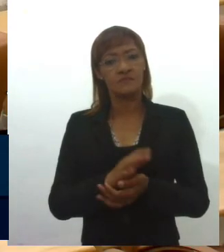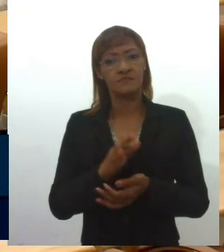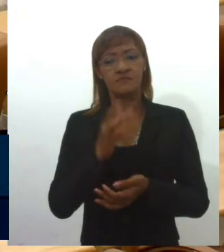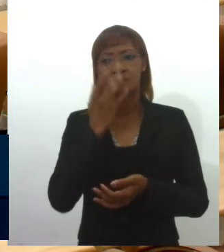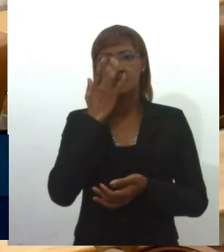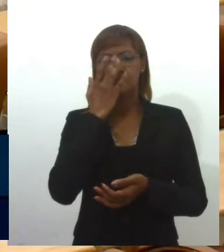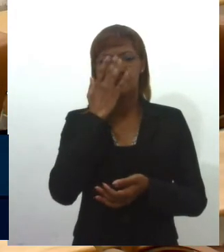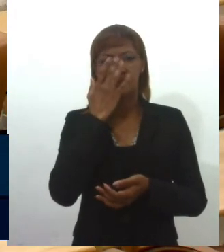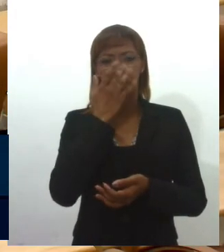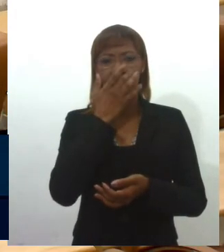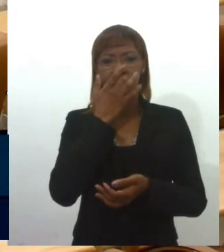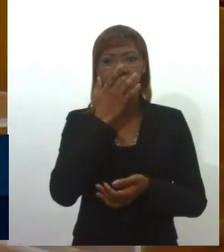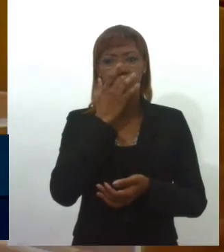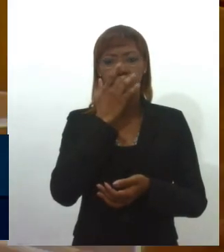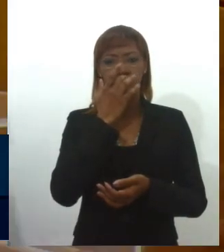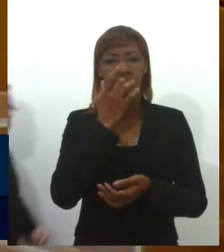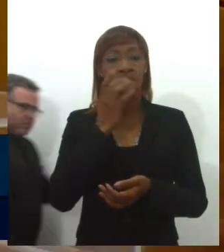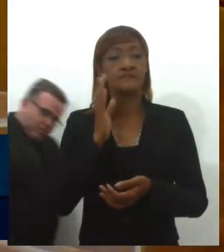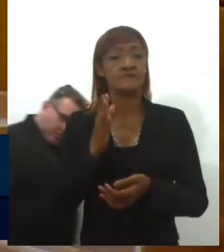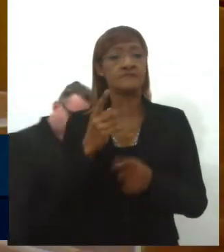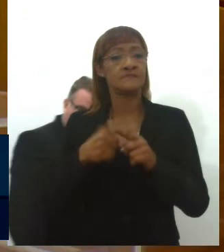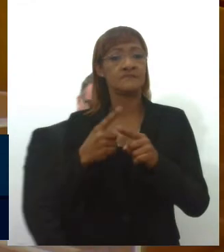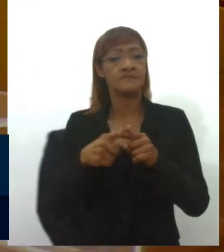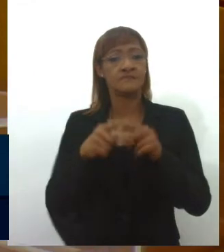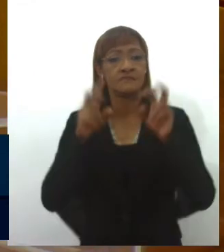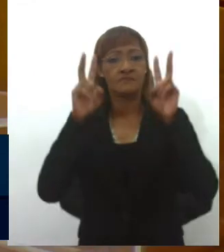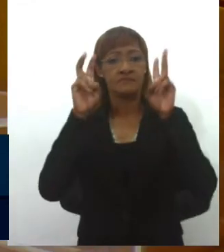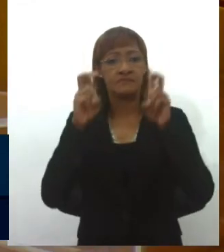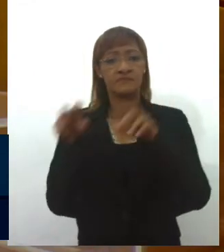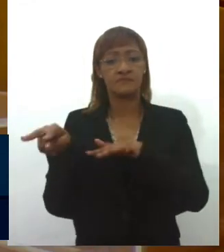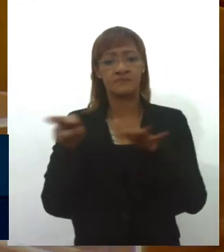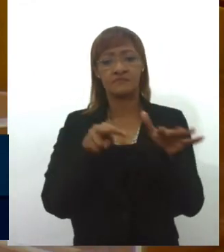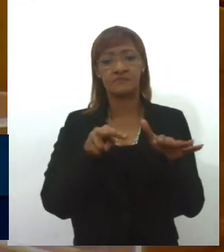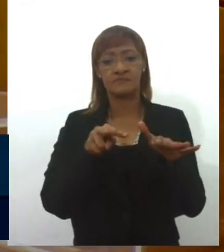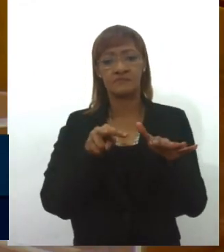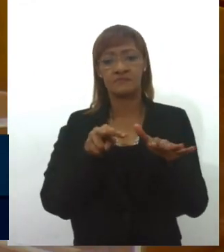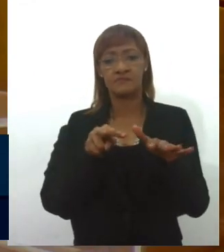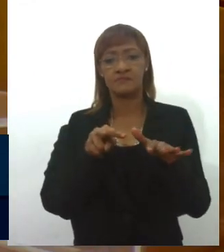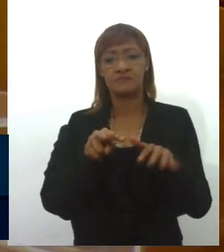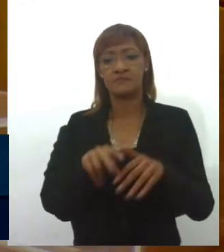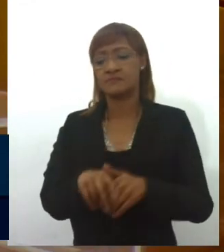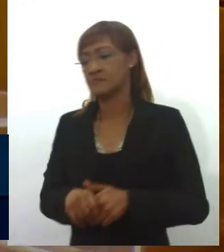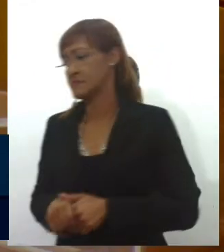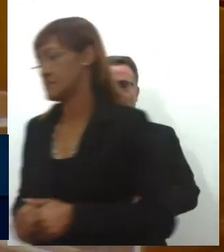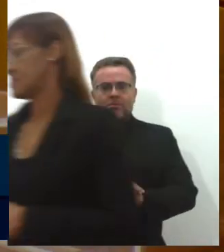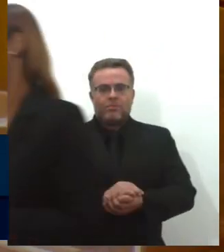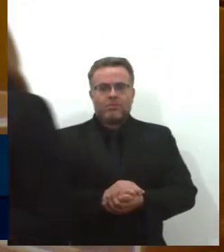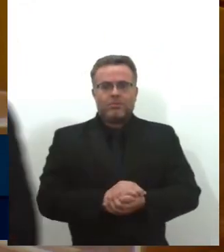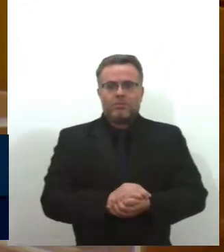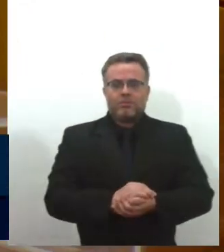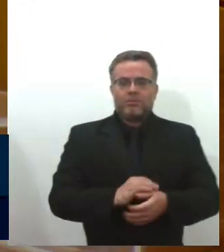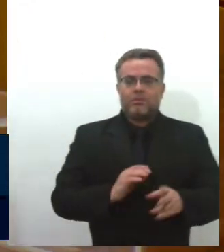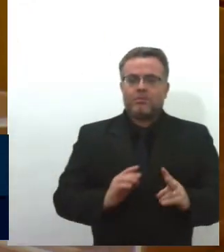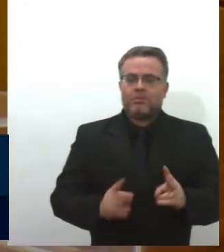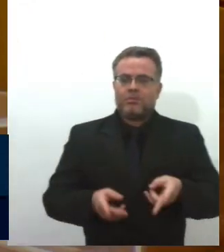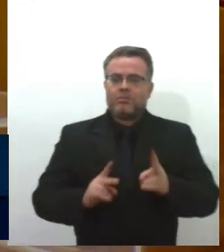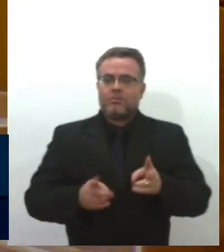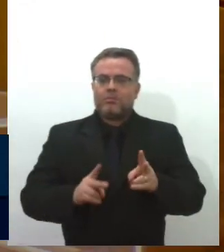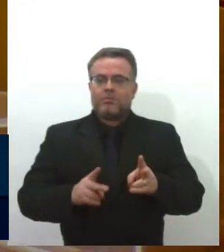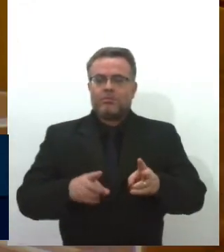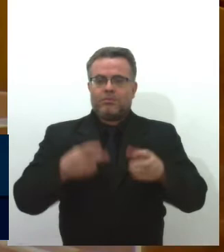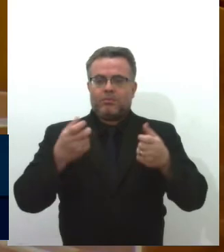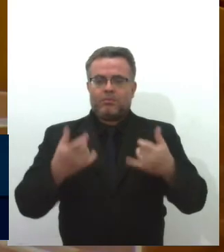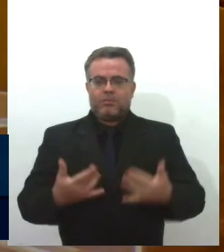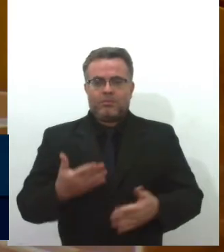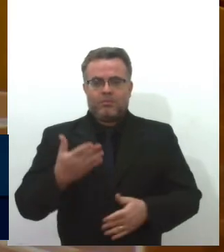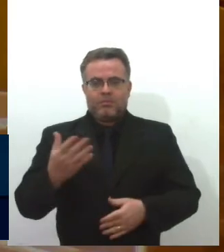direta ao assunto, até porque foi o assunto da minha semana toda, novamente a DESO. Mas, antes, já que se falou na questão